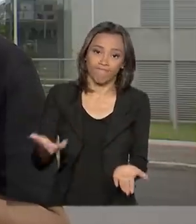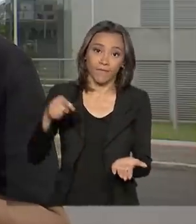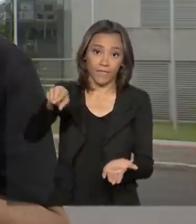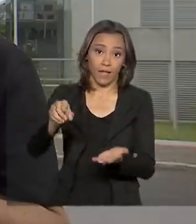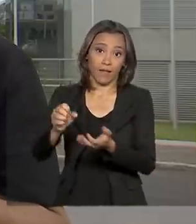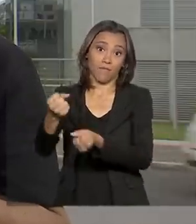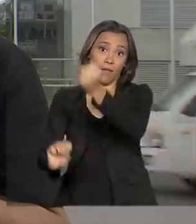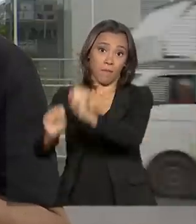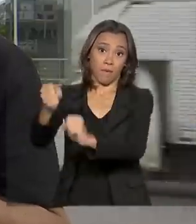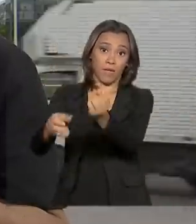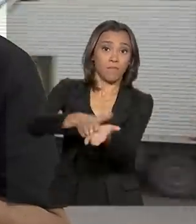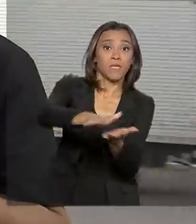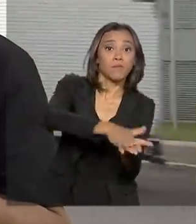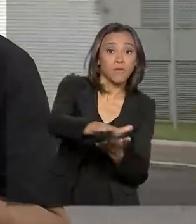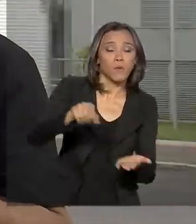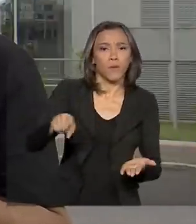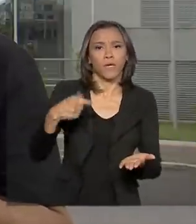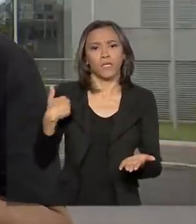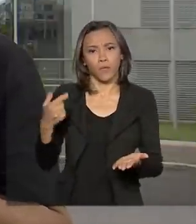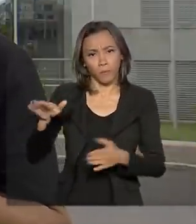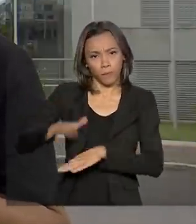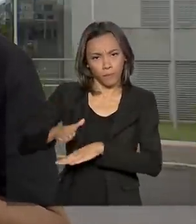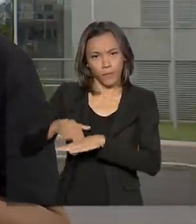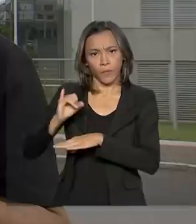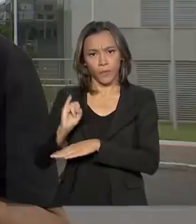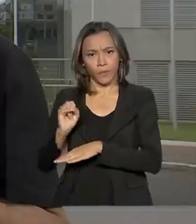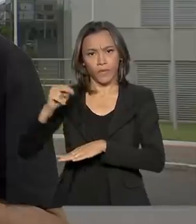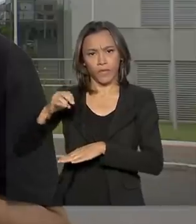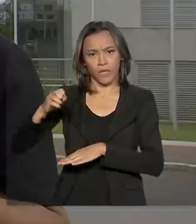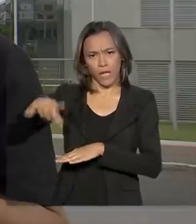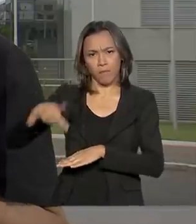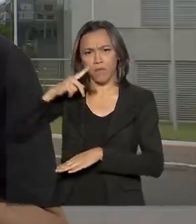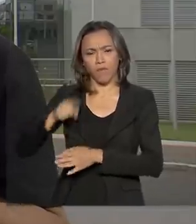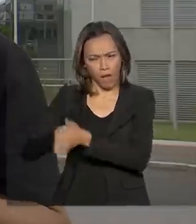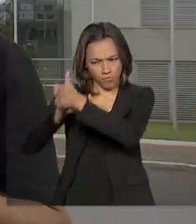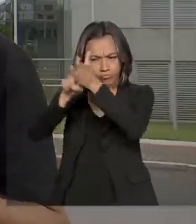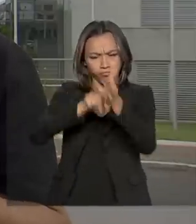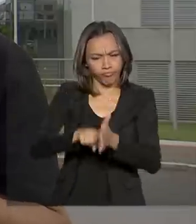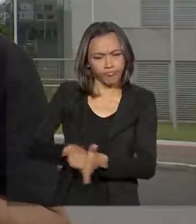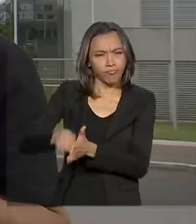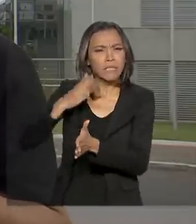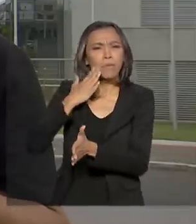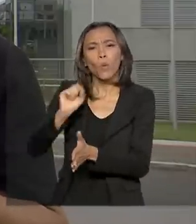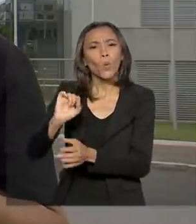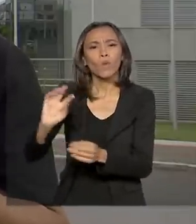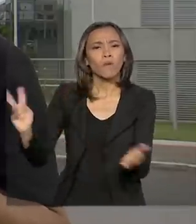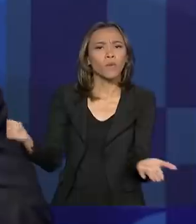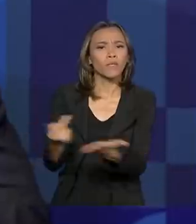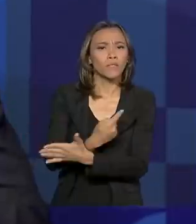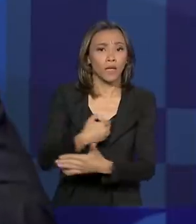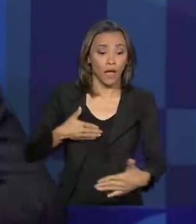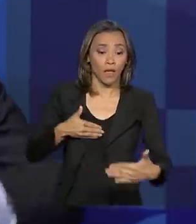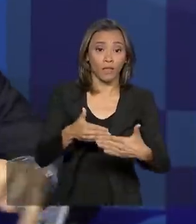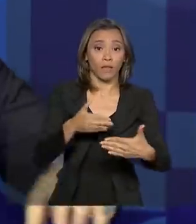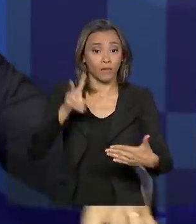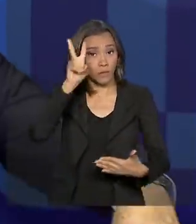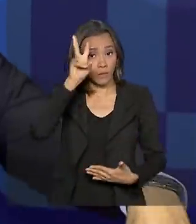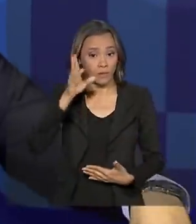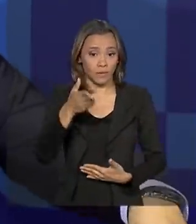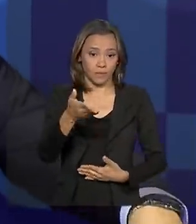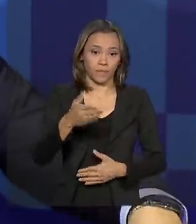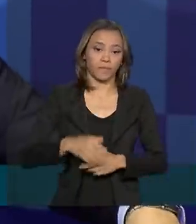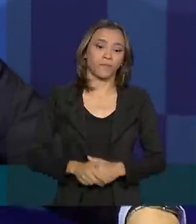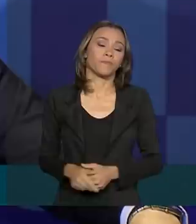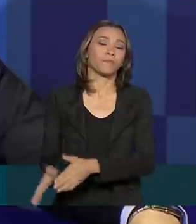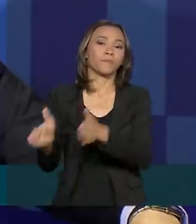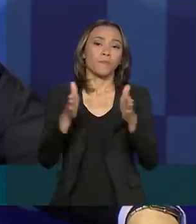presidente do Inep instalou uma força-tarefa e garantiu que o problema será resolvido até esta segunda-feira. Por questão de segurança, você tem a